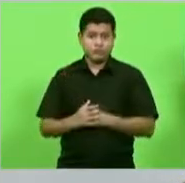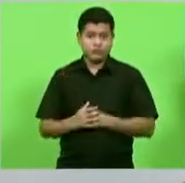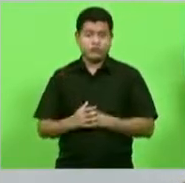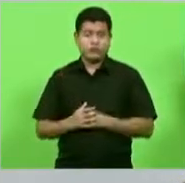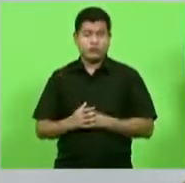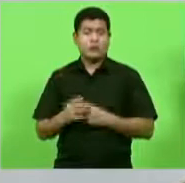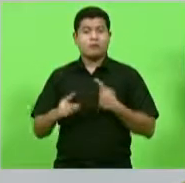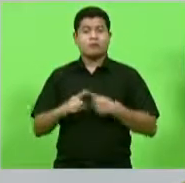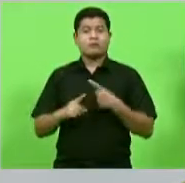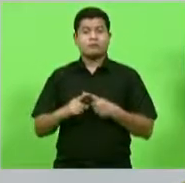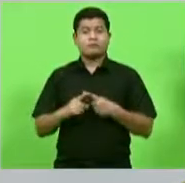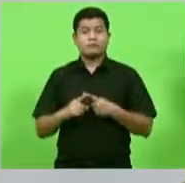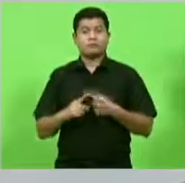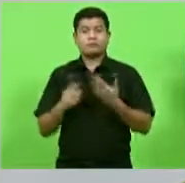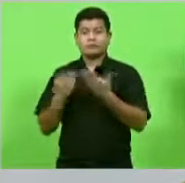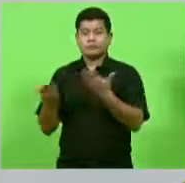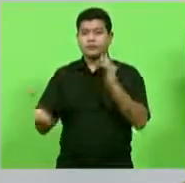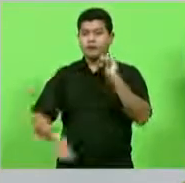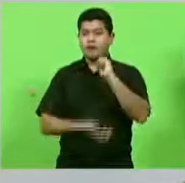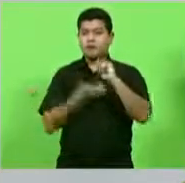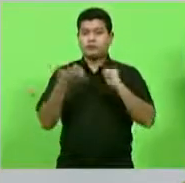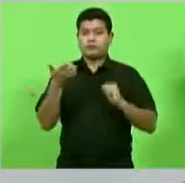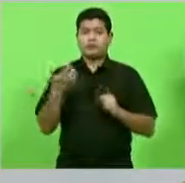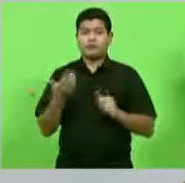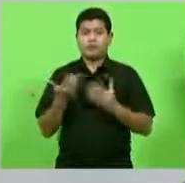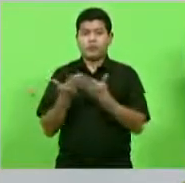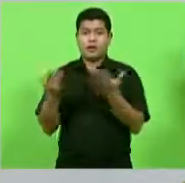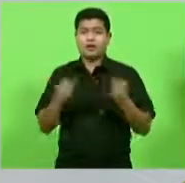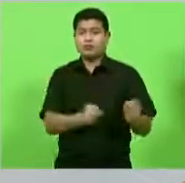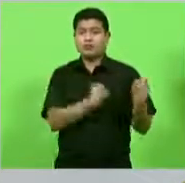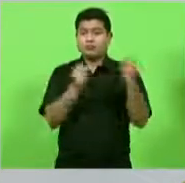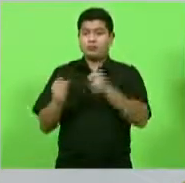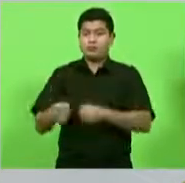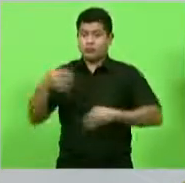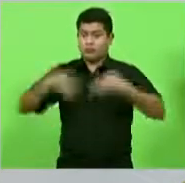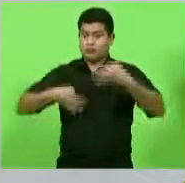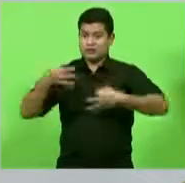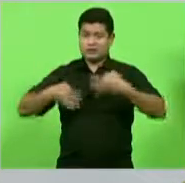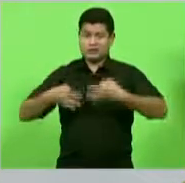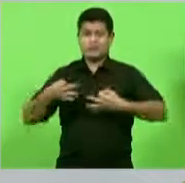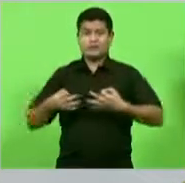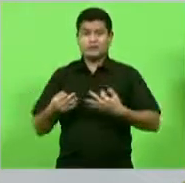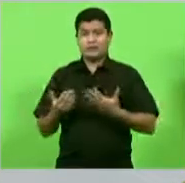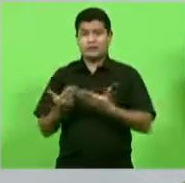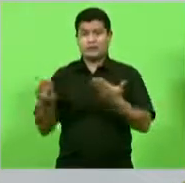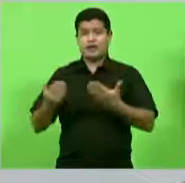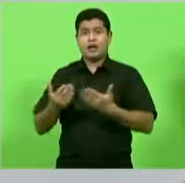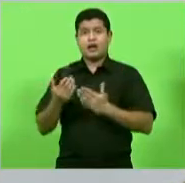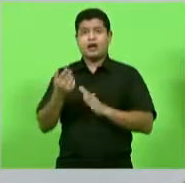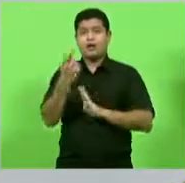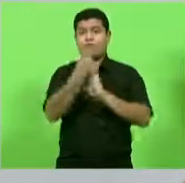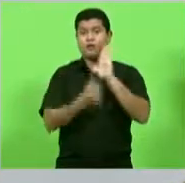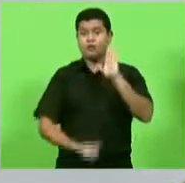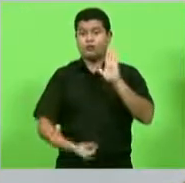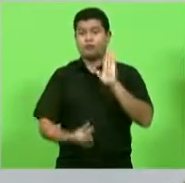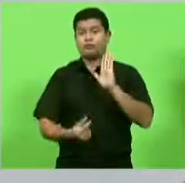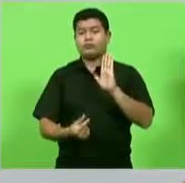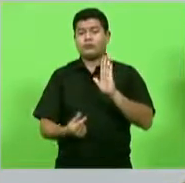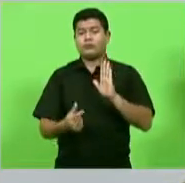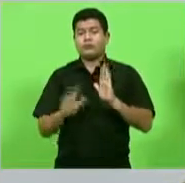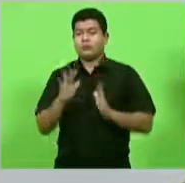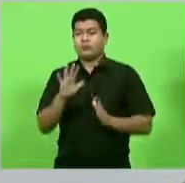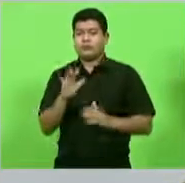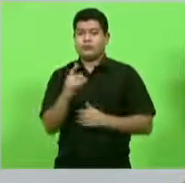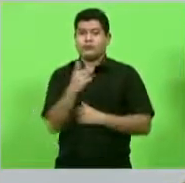dinheiro porque além da questão burocrática do poder judiciário que foi orçado na última eleição